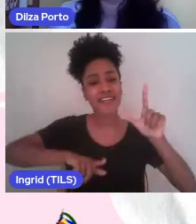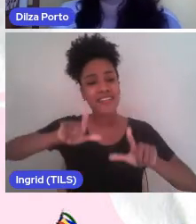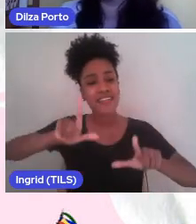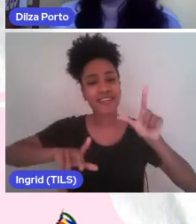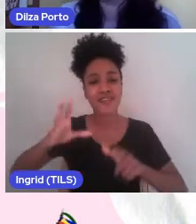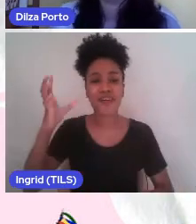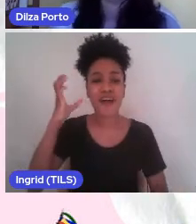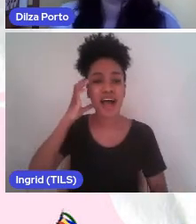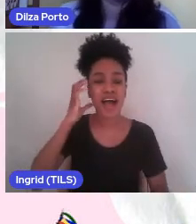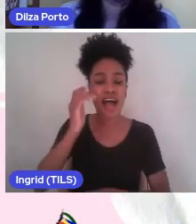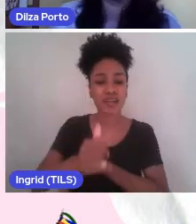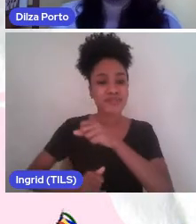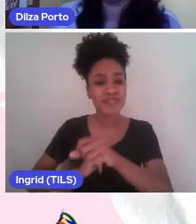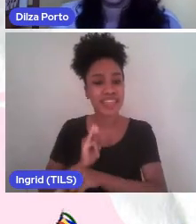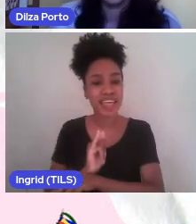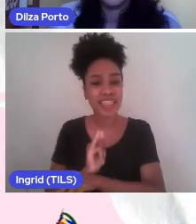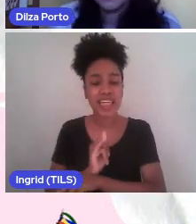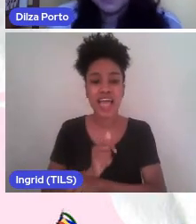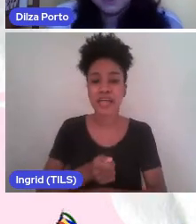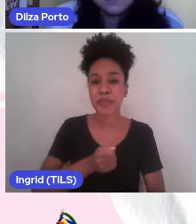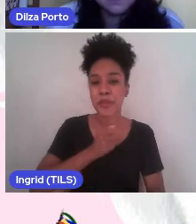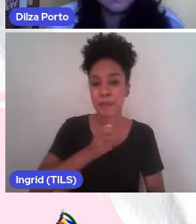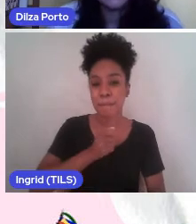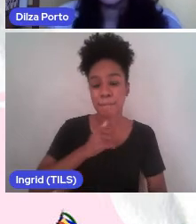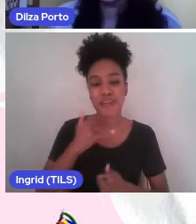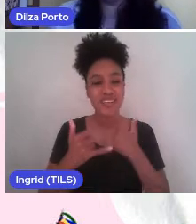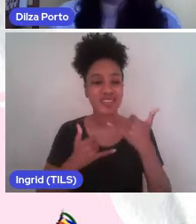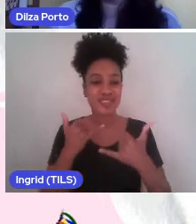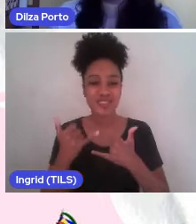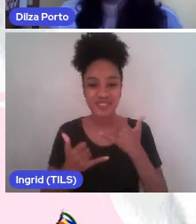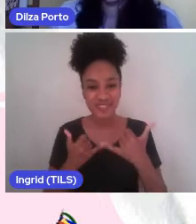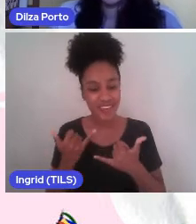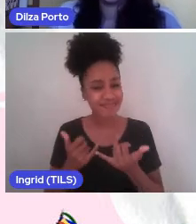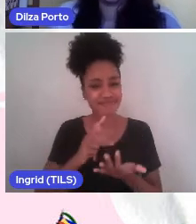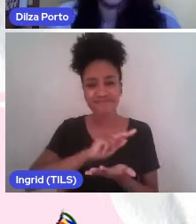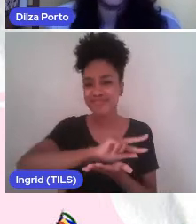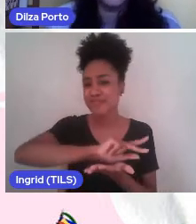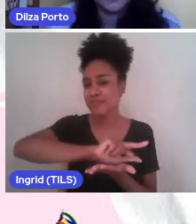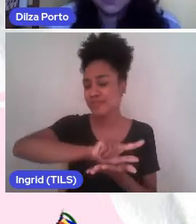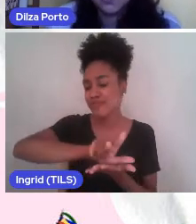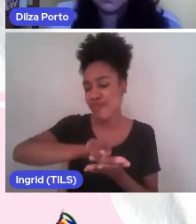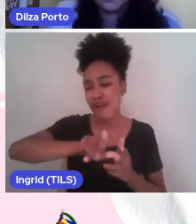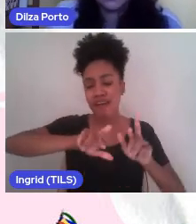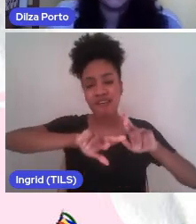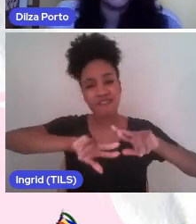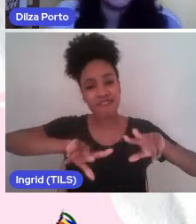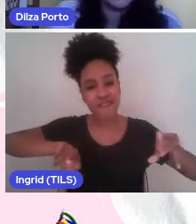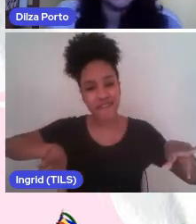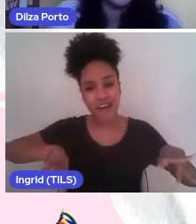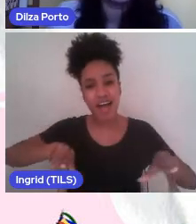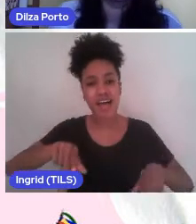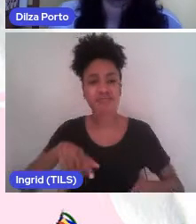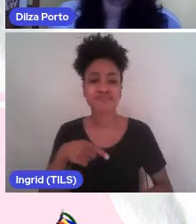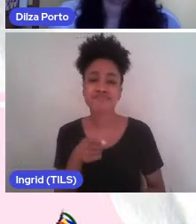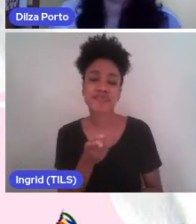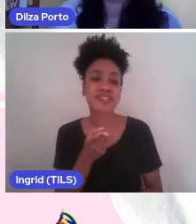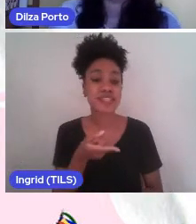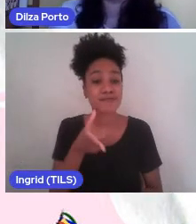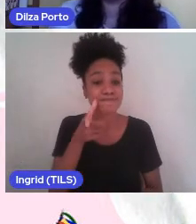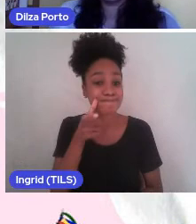rádio, internet, imprensas, jogos e brincadeiras, e outras manifestações culturais de interesse de vocês.